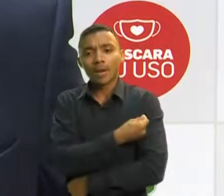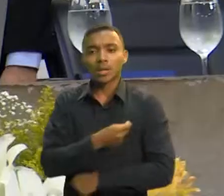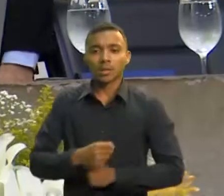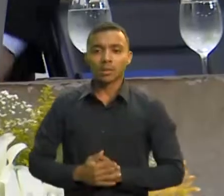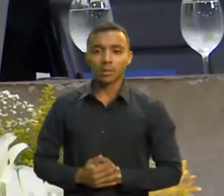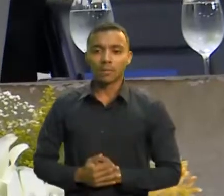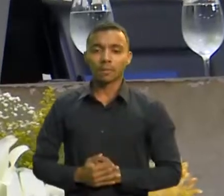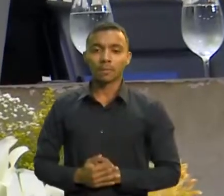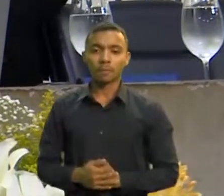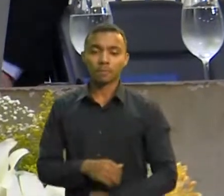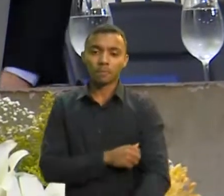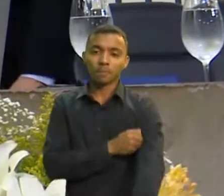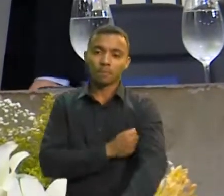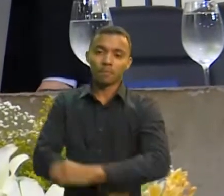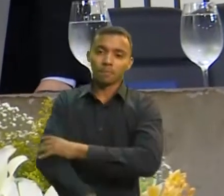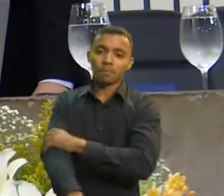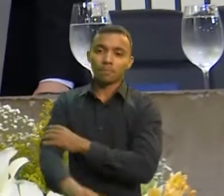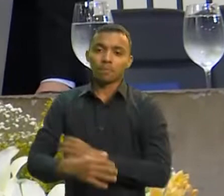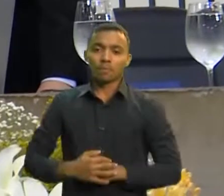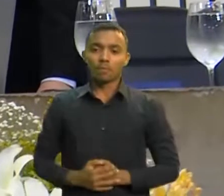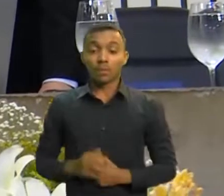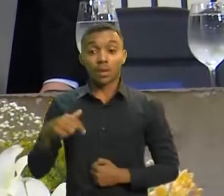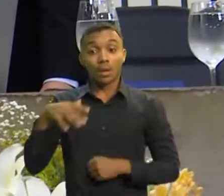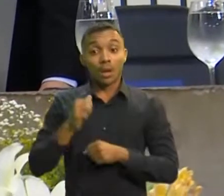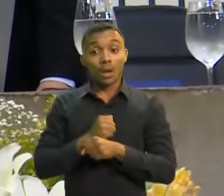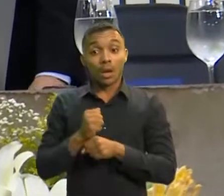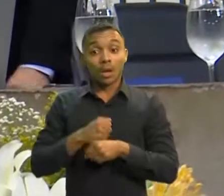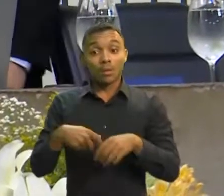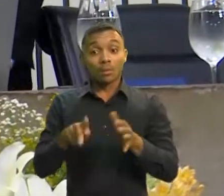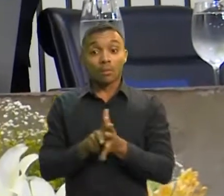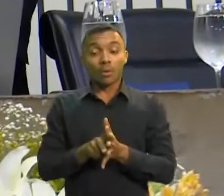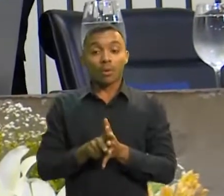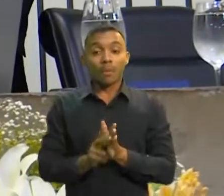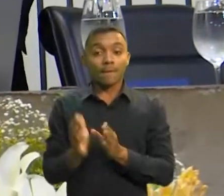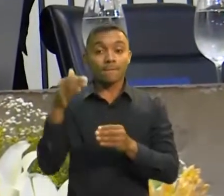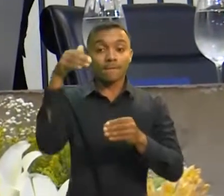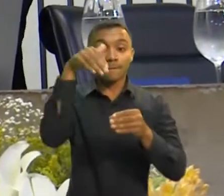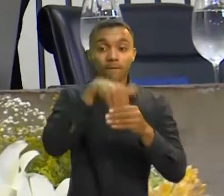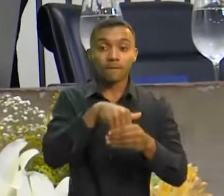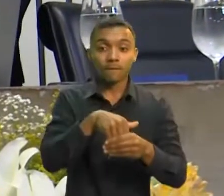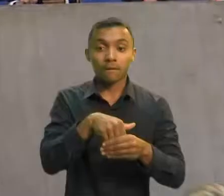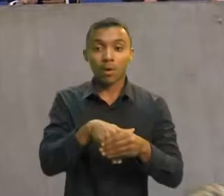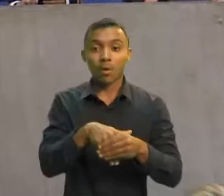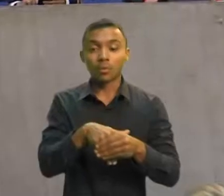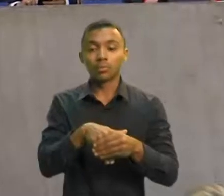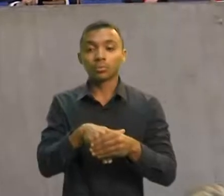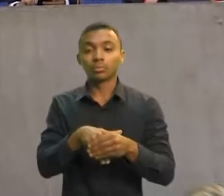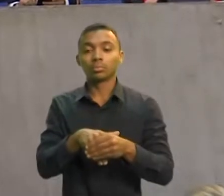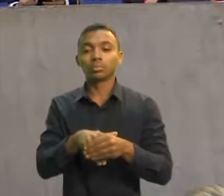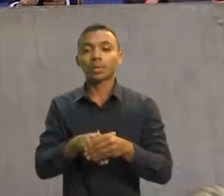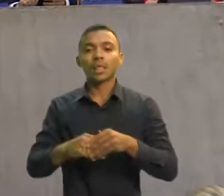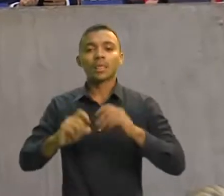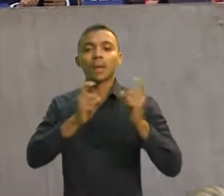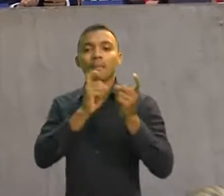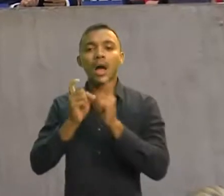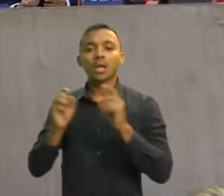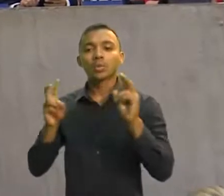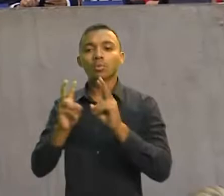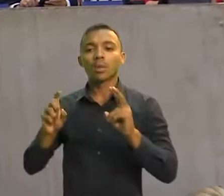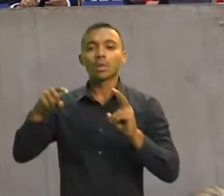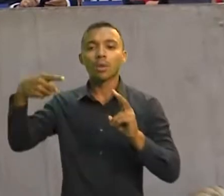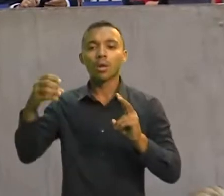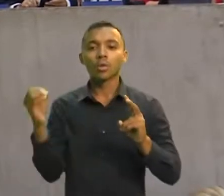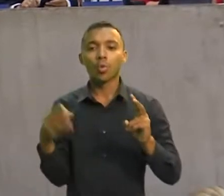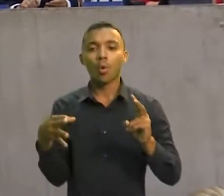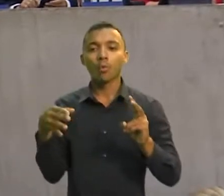cuidados. Como estamos em um ano eleitoral, os debates sobre a próxima legislatura, bem como a prestação de contas do que